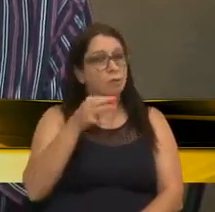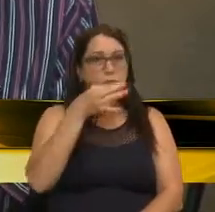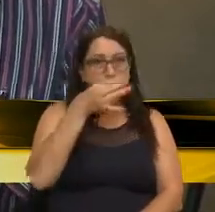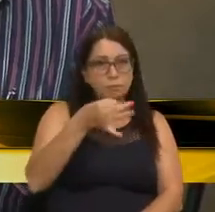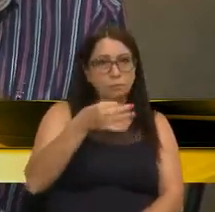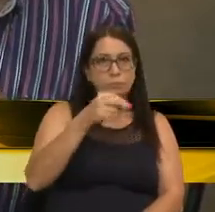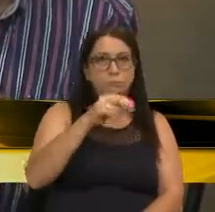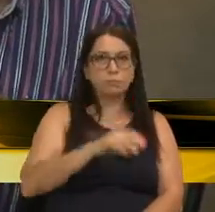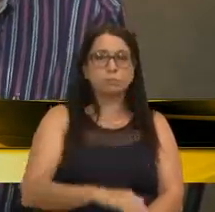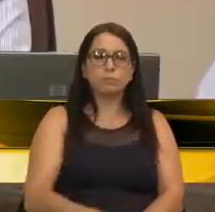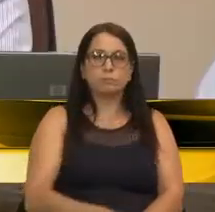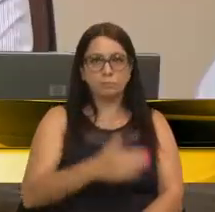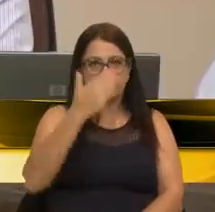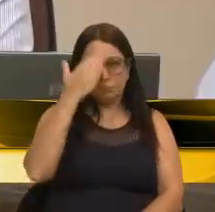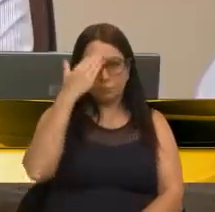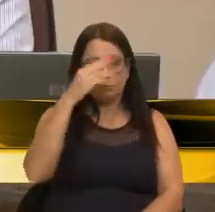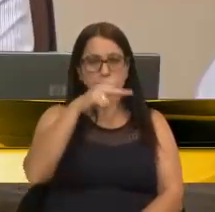o relato. Obrigado, senhor presidente.